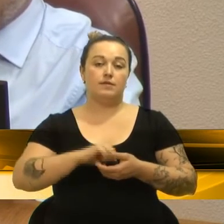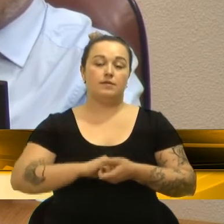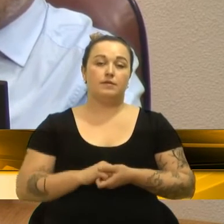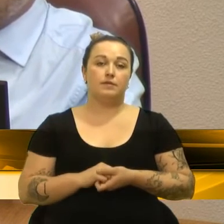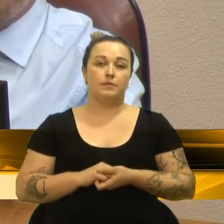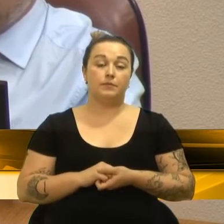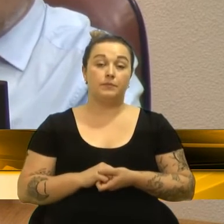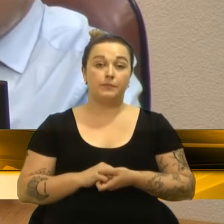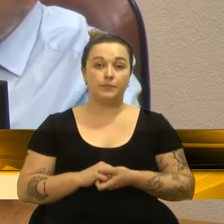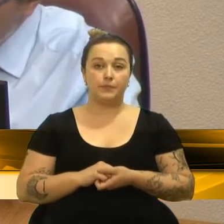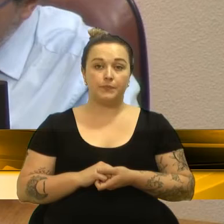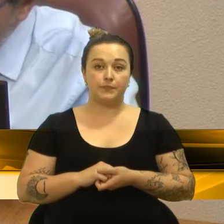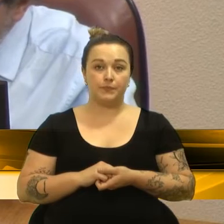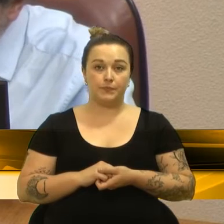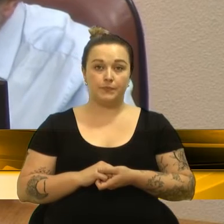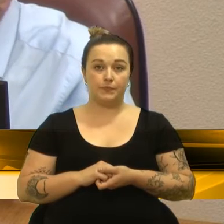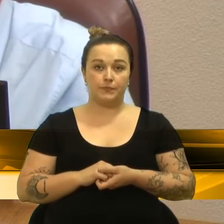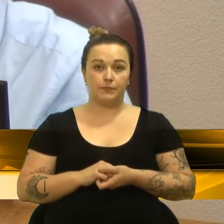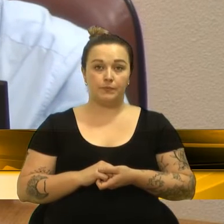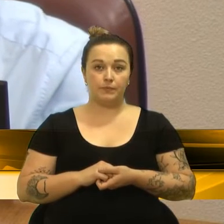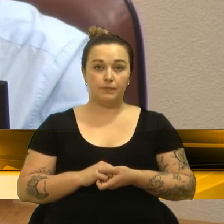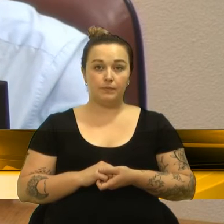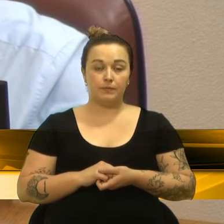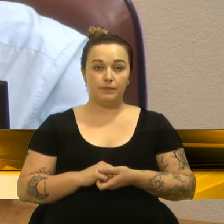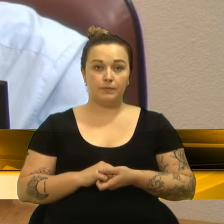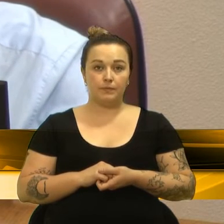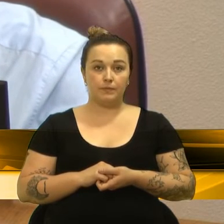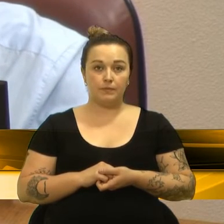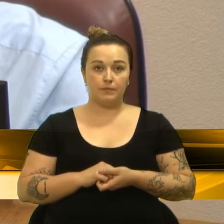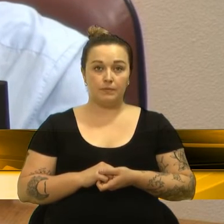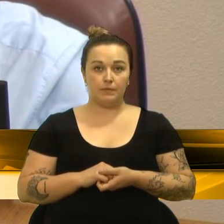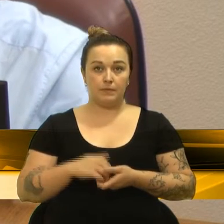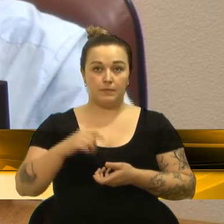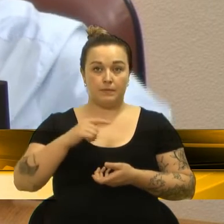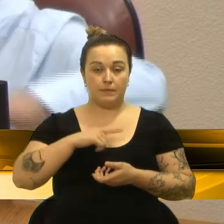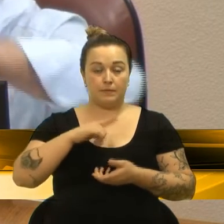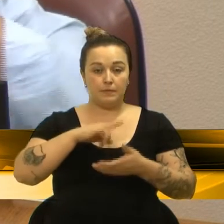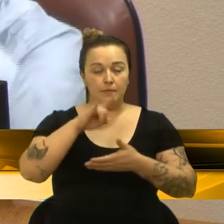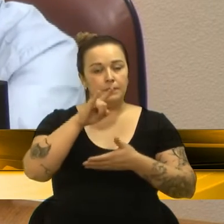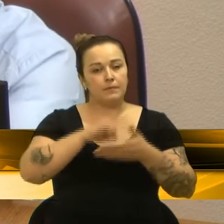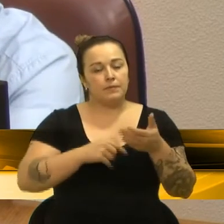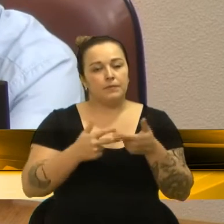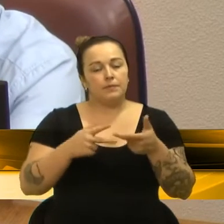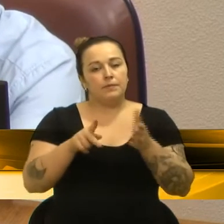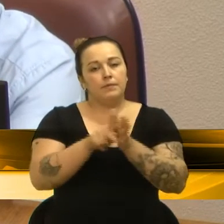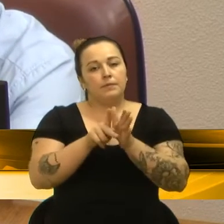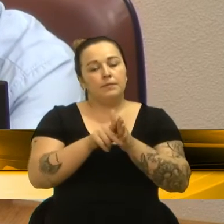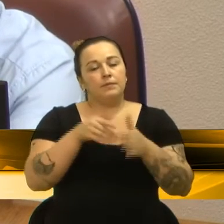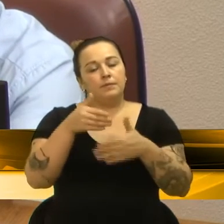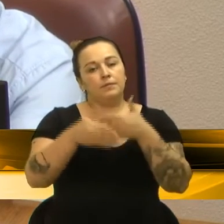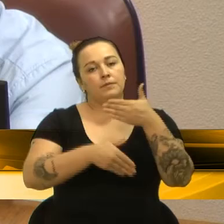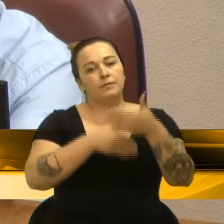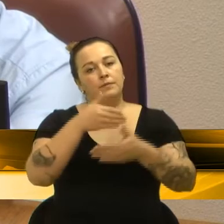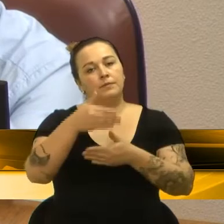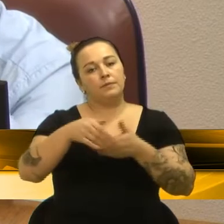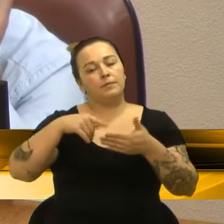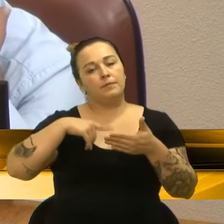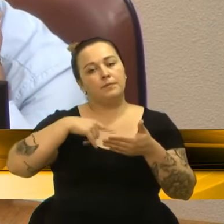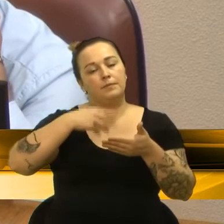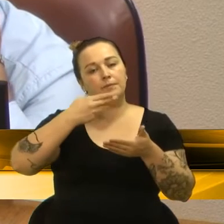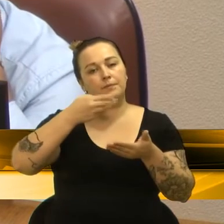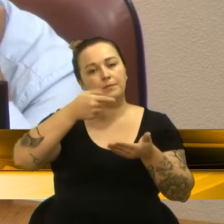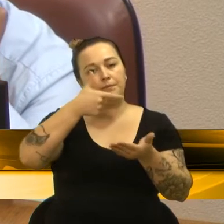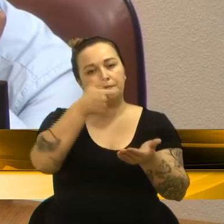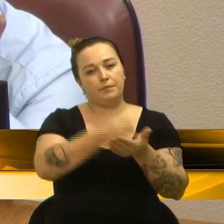provisões 254.117,05, indenizações